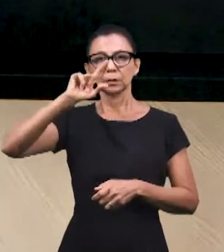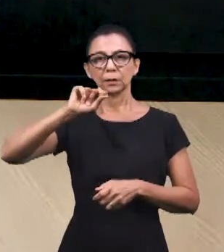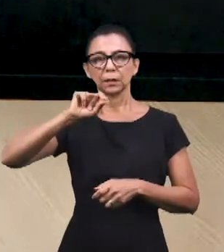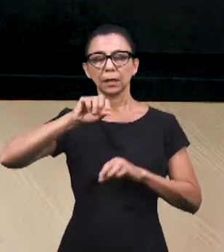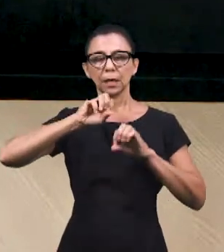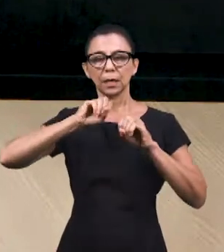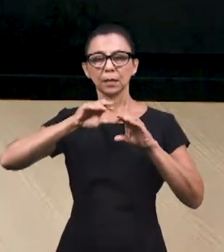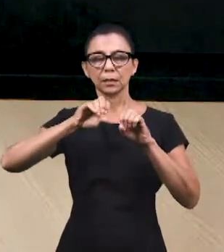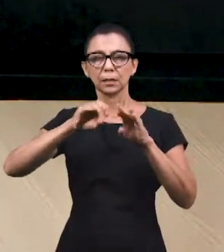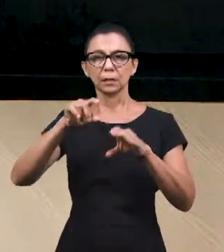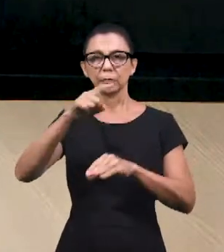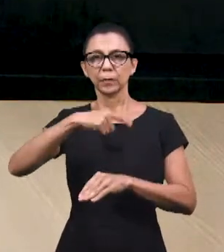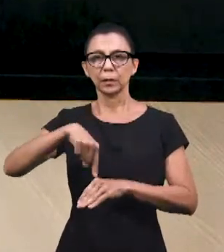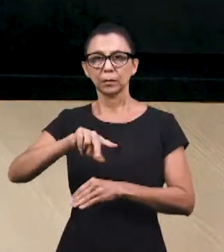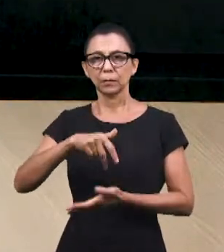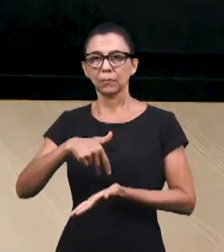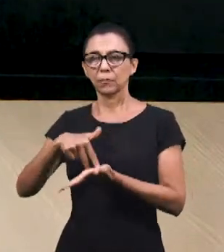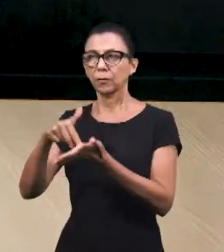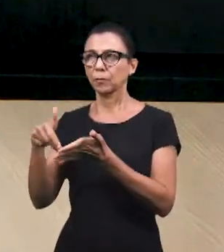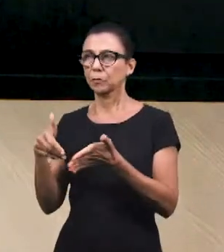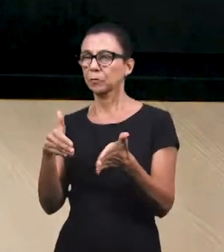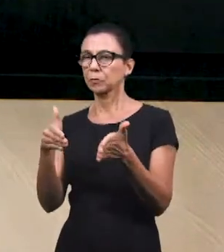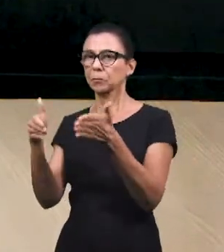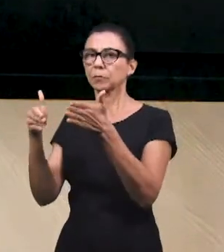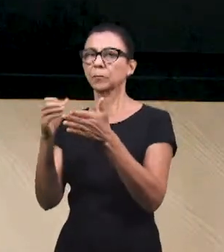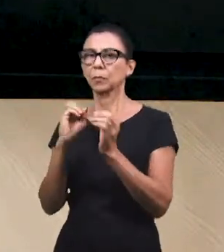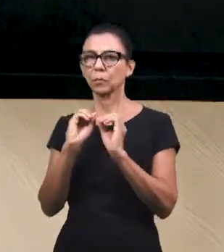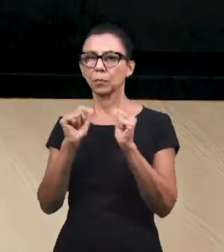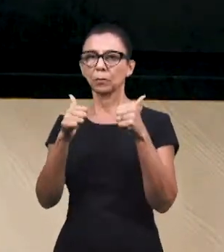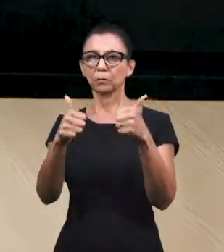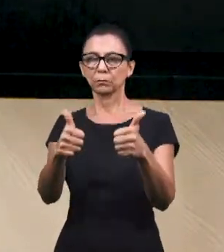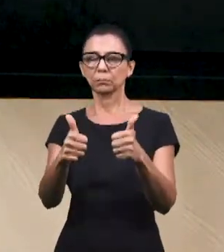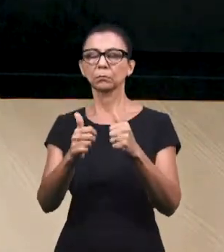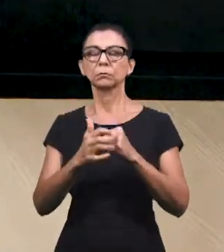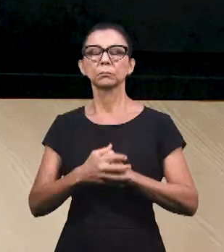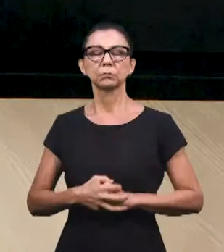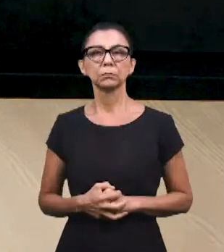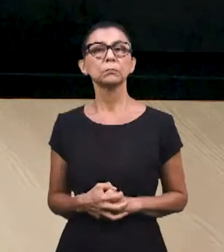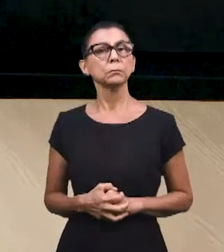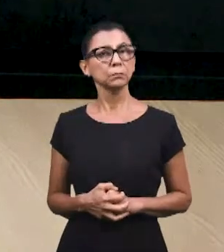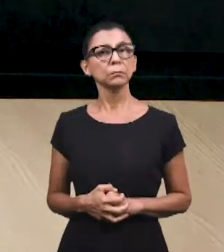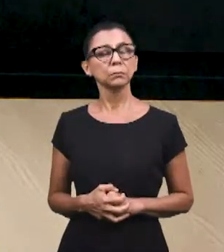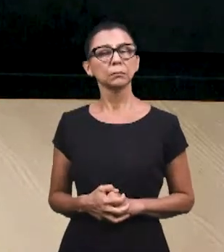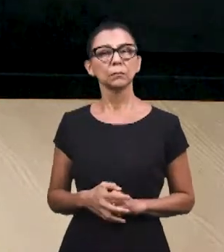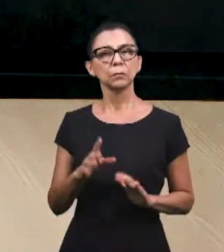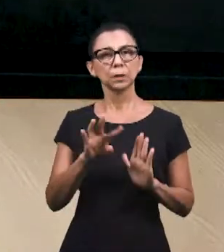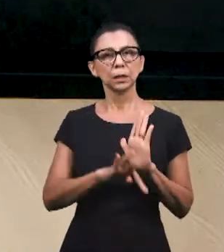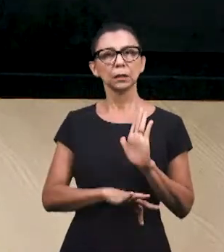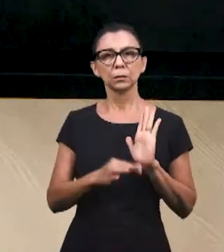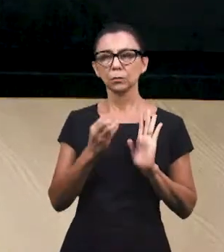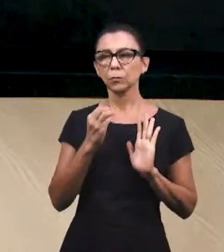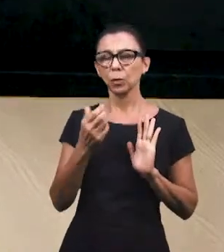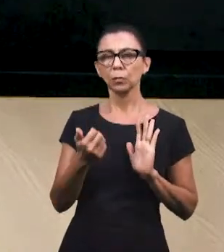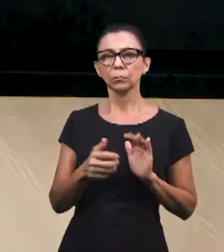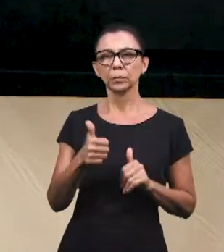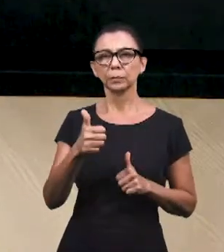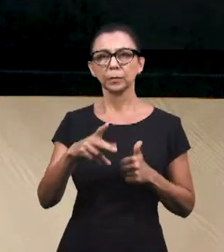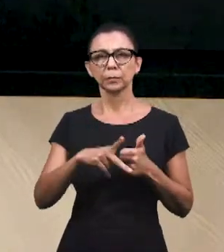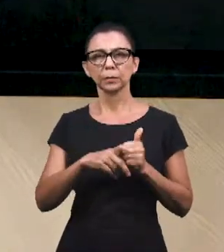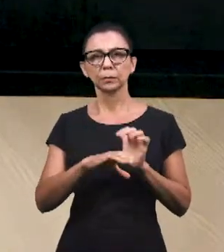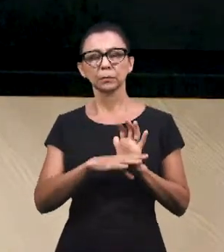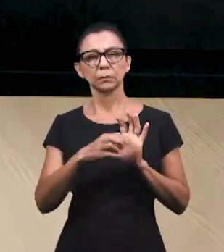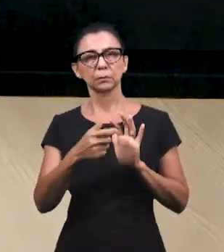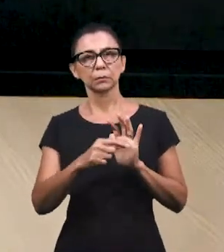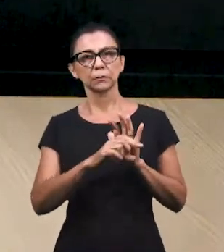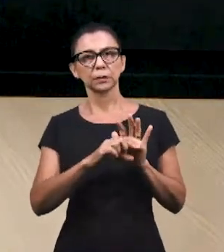andarmos no caminho, andarmos na direção. Muito bem colocado. E foi muito bem citado o texto também, de primeiro pelo capítulo 2,